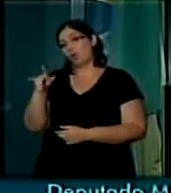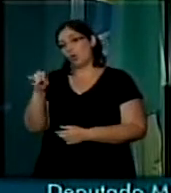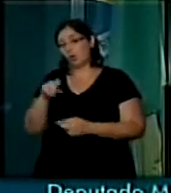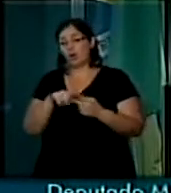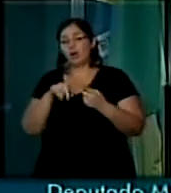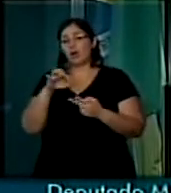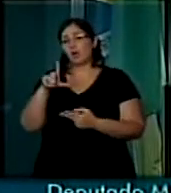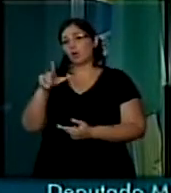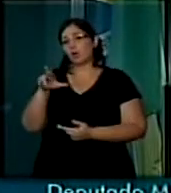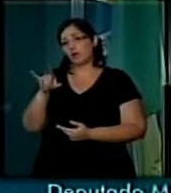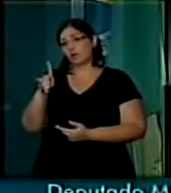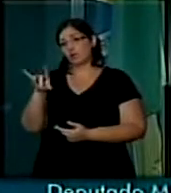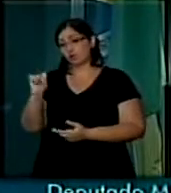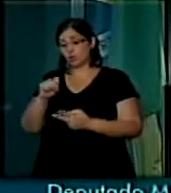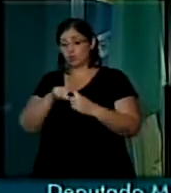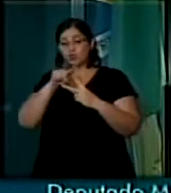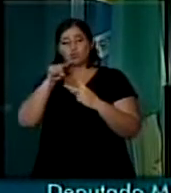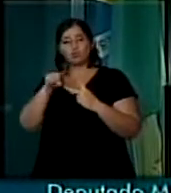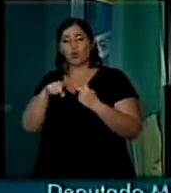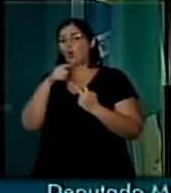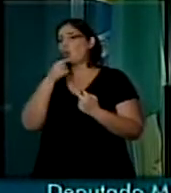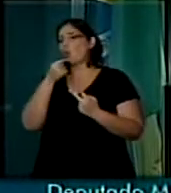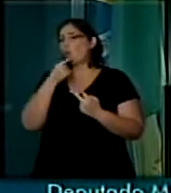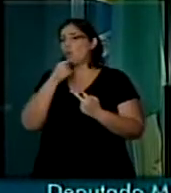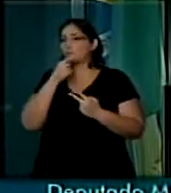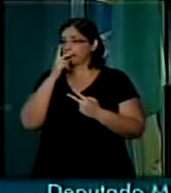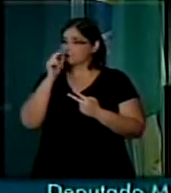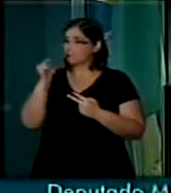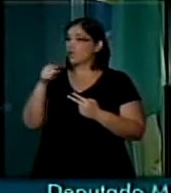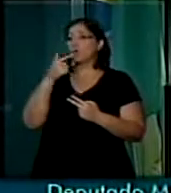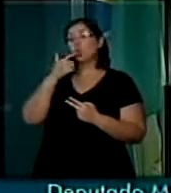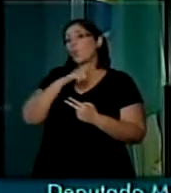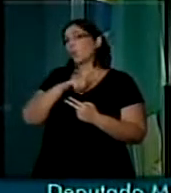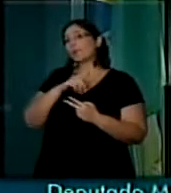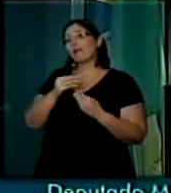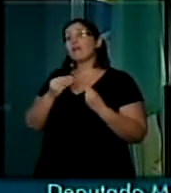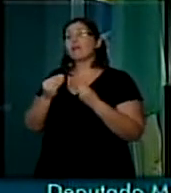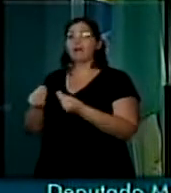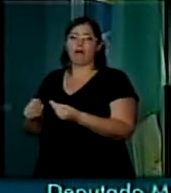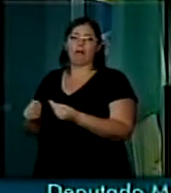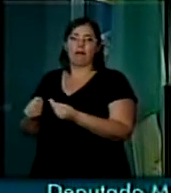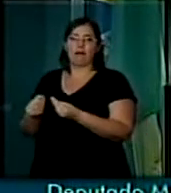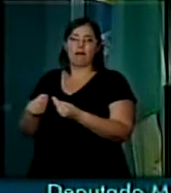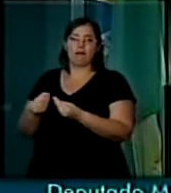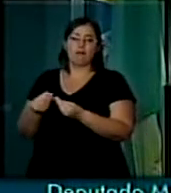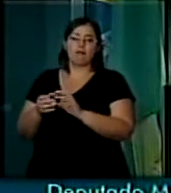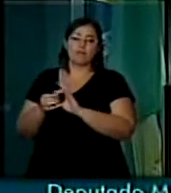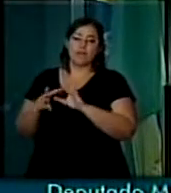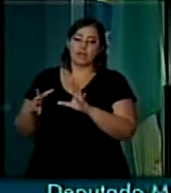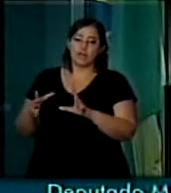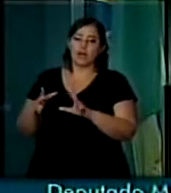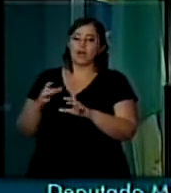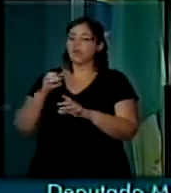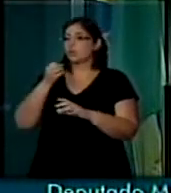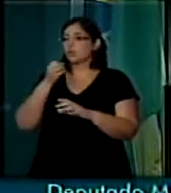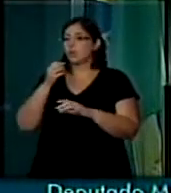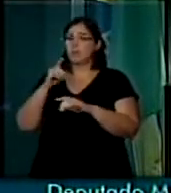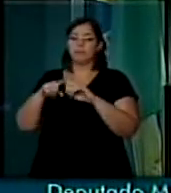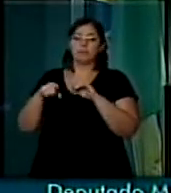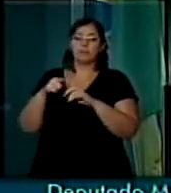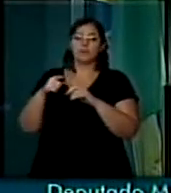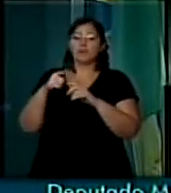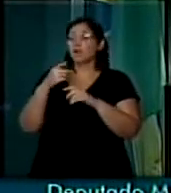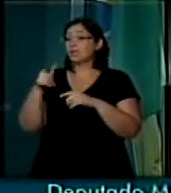Euclides Dario, eles talvez não consigam conceber o bem que